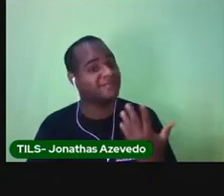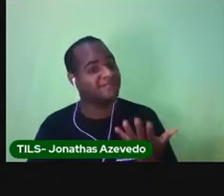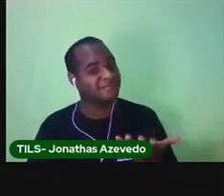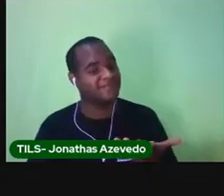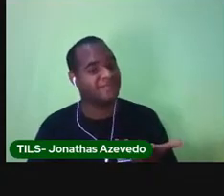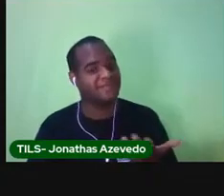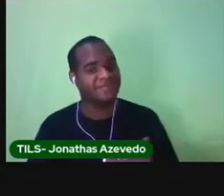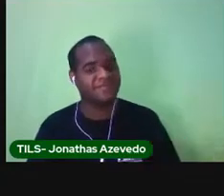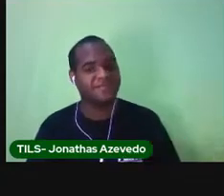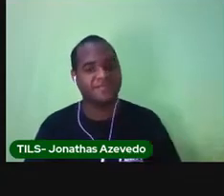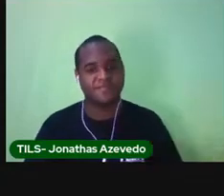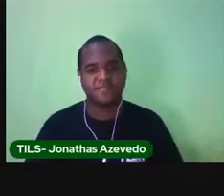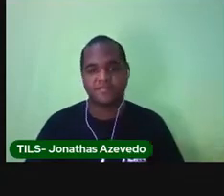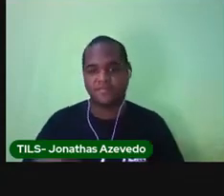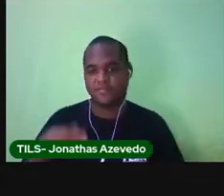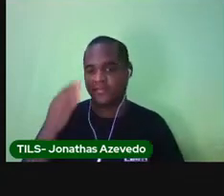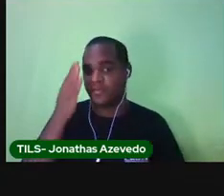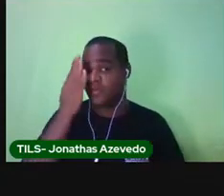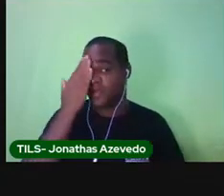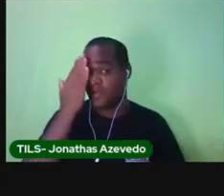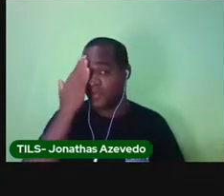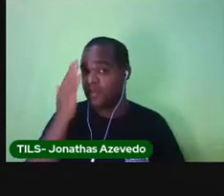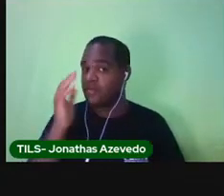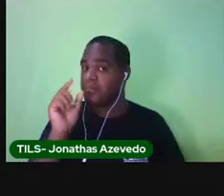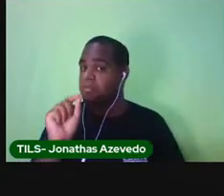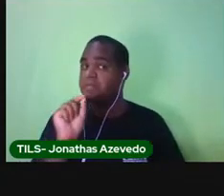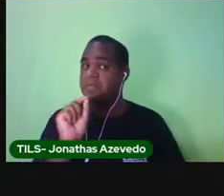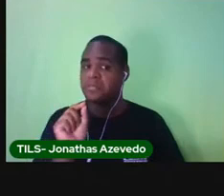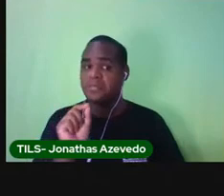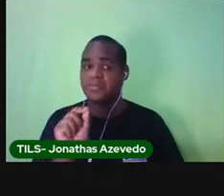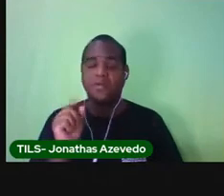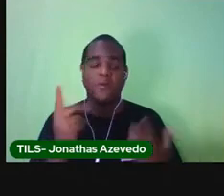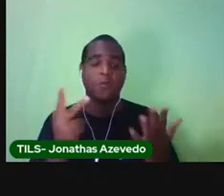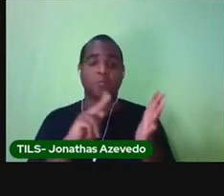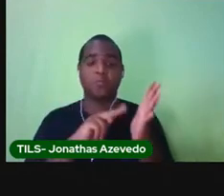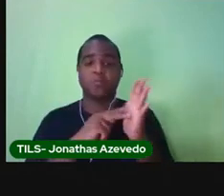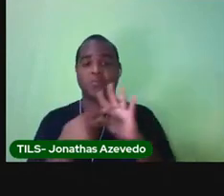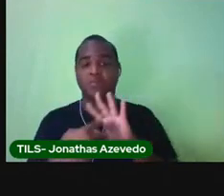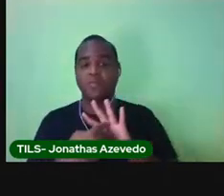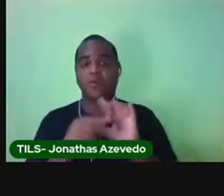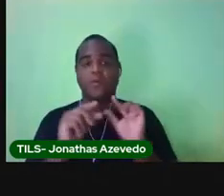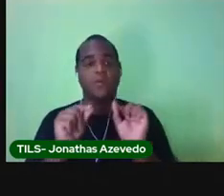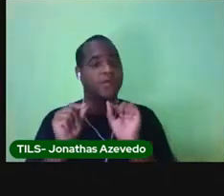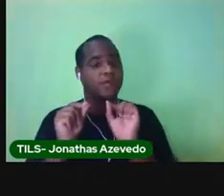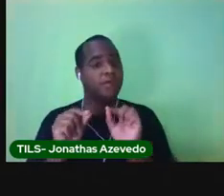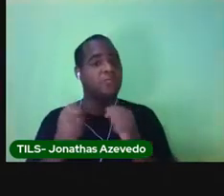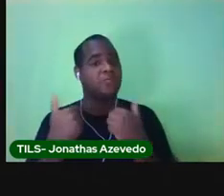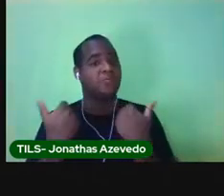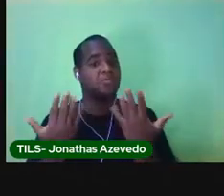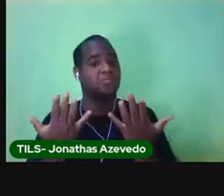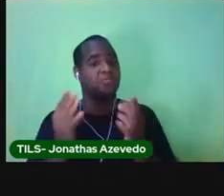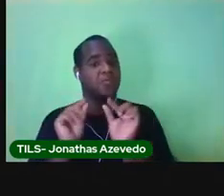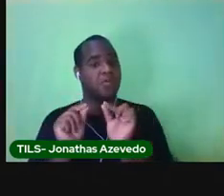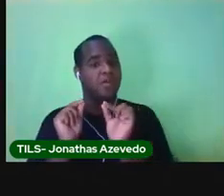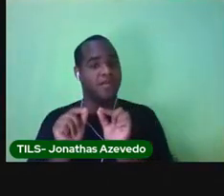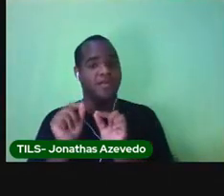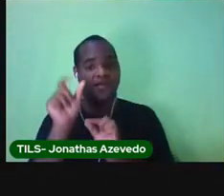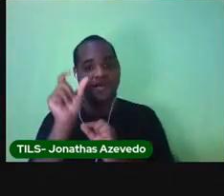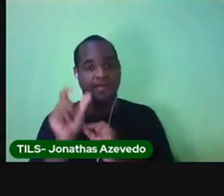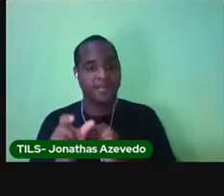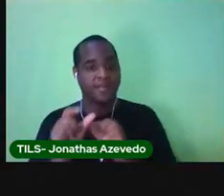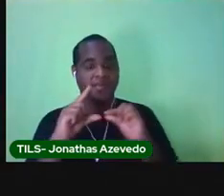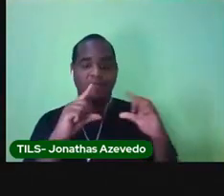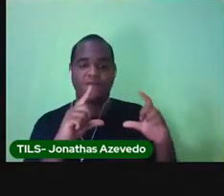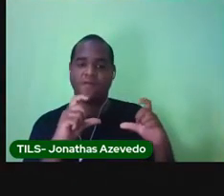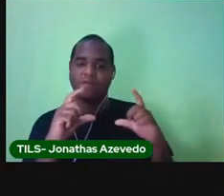Você sabe o que significa ou o que é representado em cada